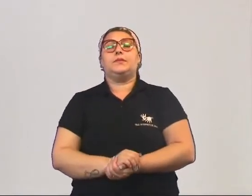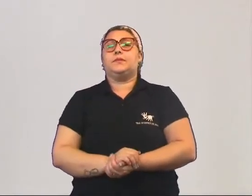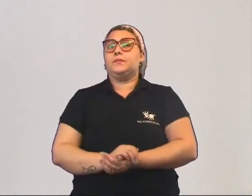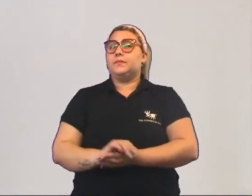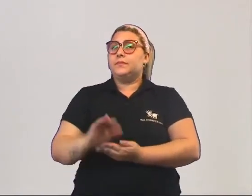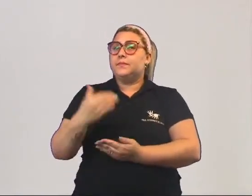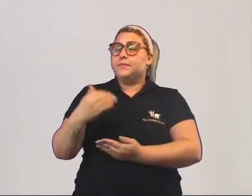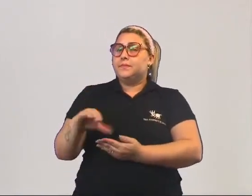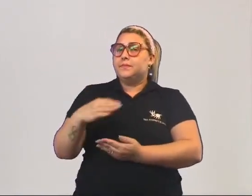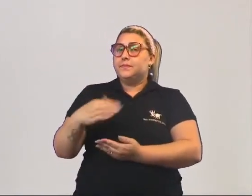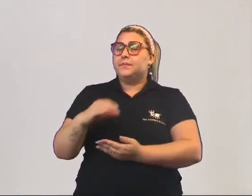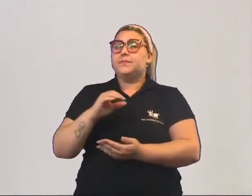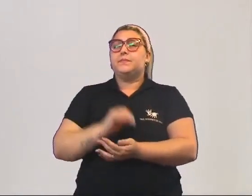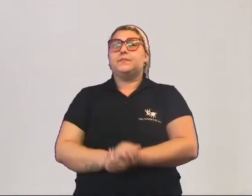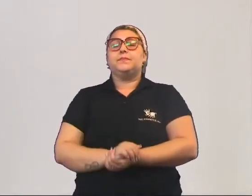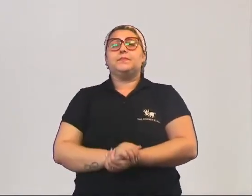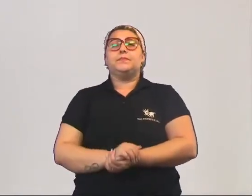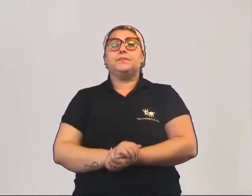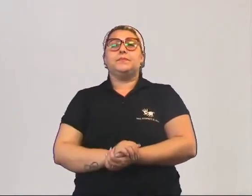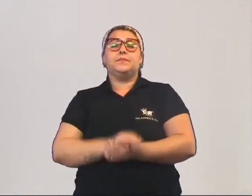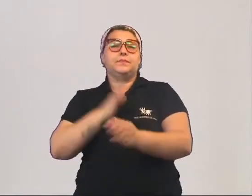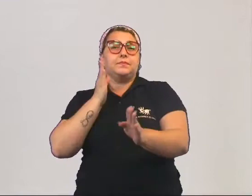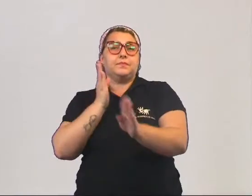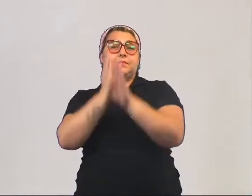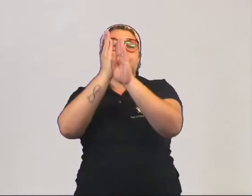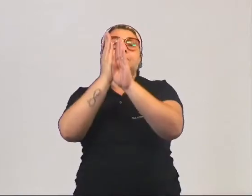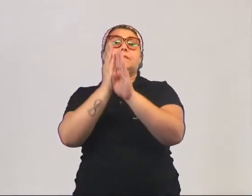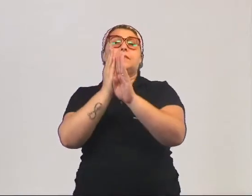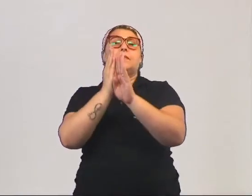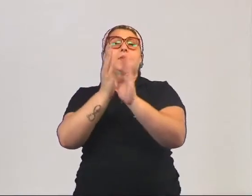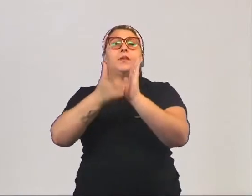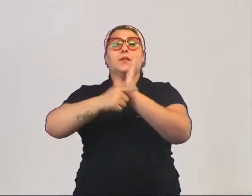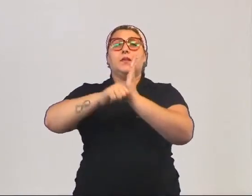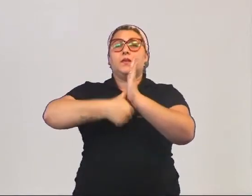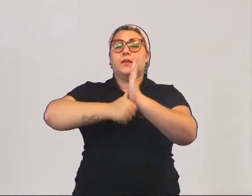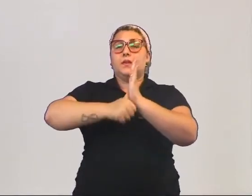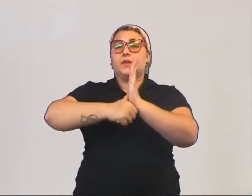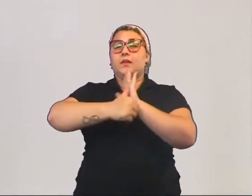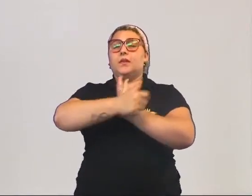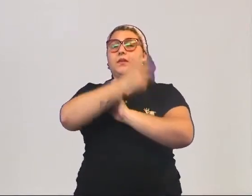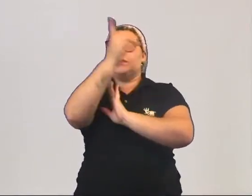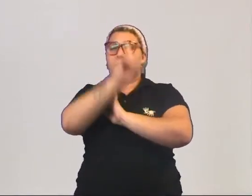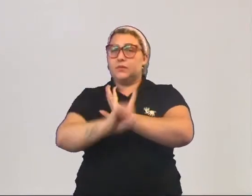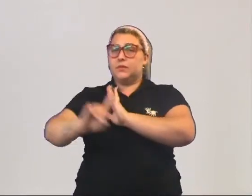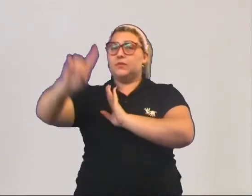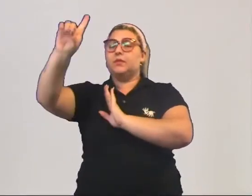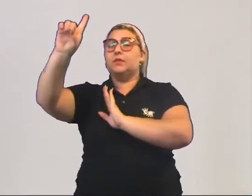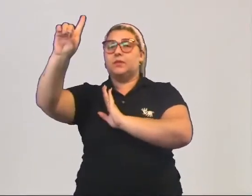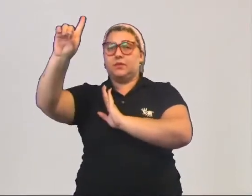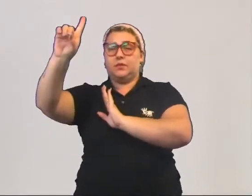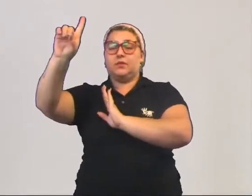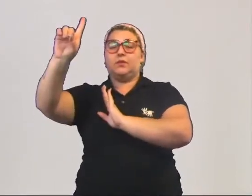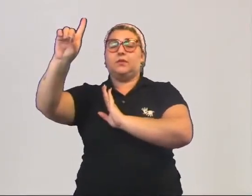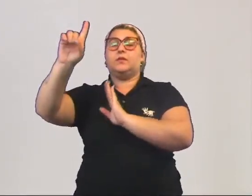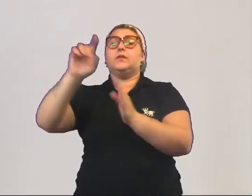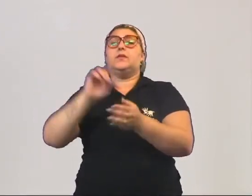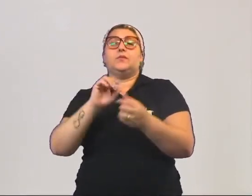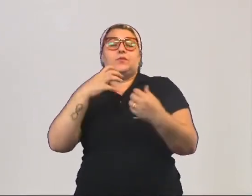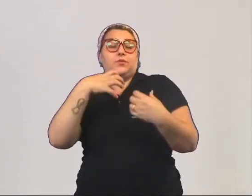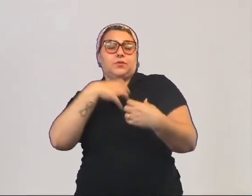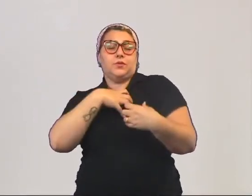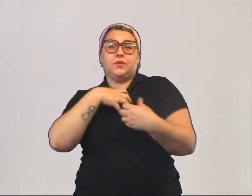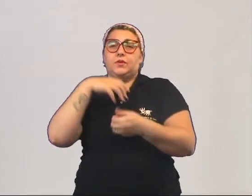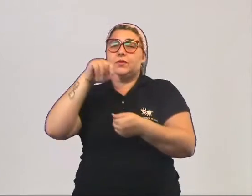a ciência, ela descobre a impressão digital do criador. O criador, da maneira como ele fez,